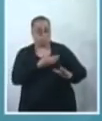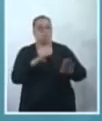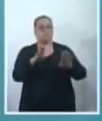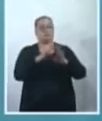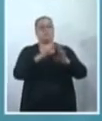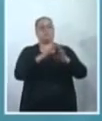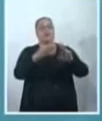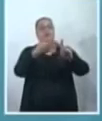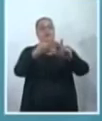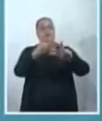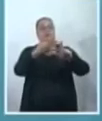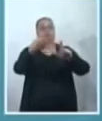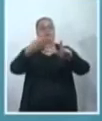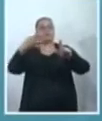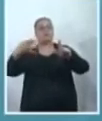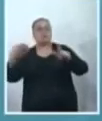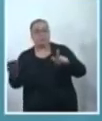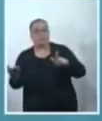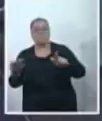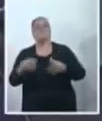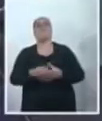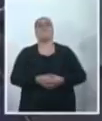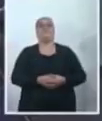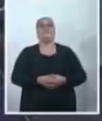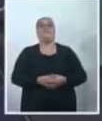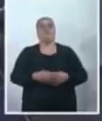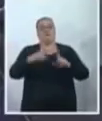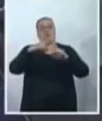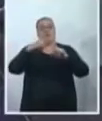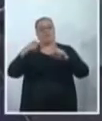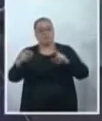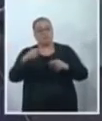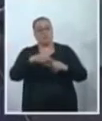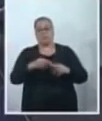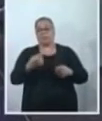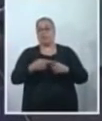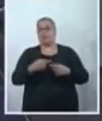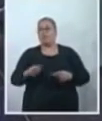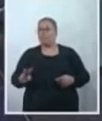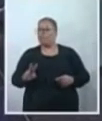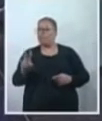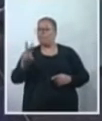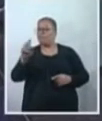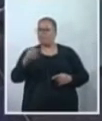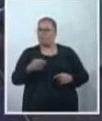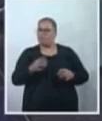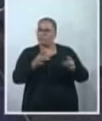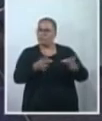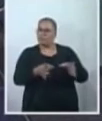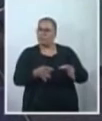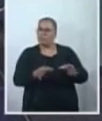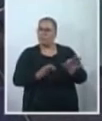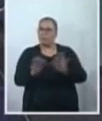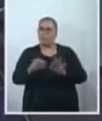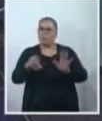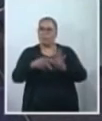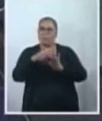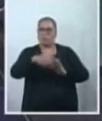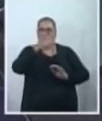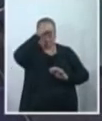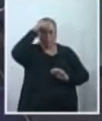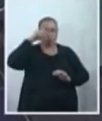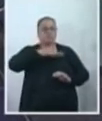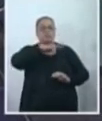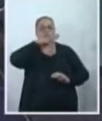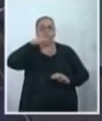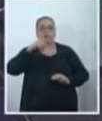também de violência. É, então, por isso do valor, porque o valor que era destinado para esse programa na Prefeitura de Uberlândia, até então, para ano